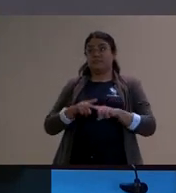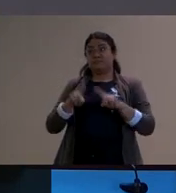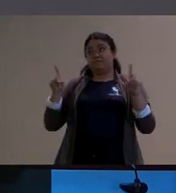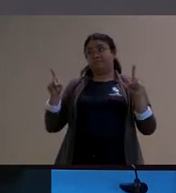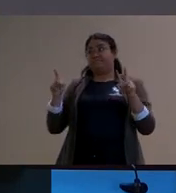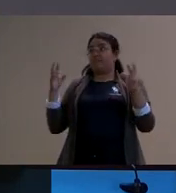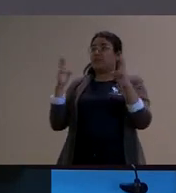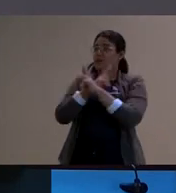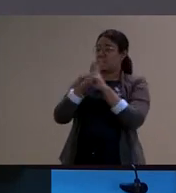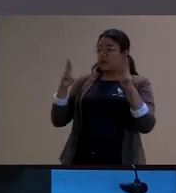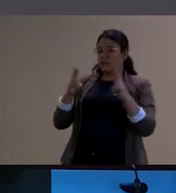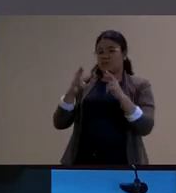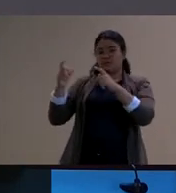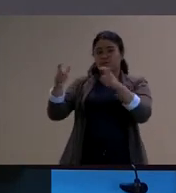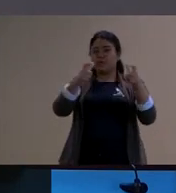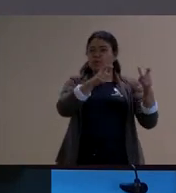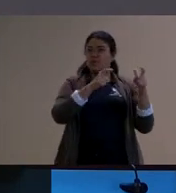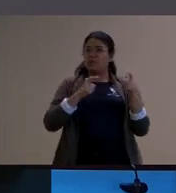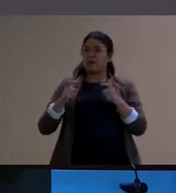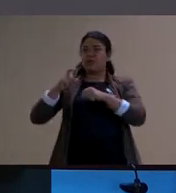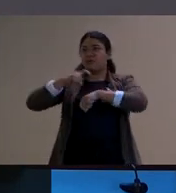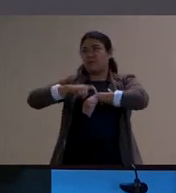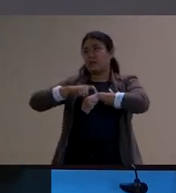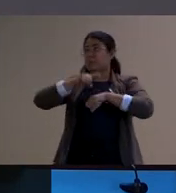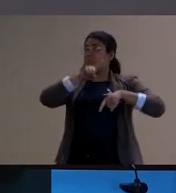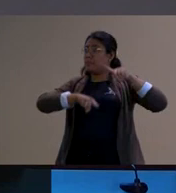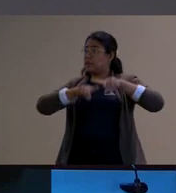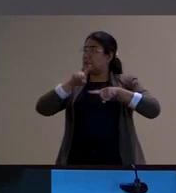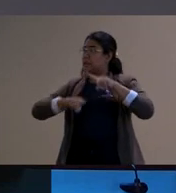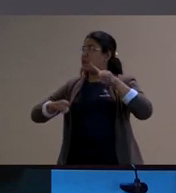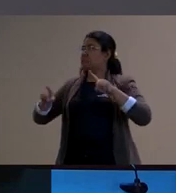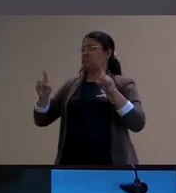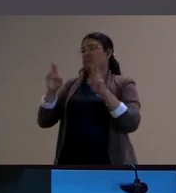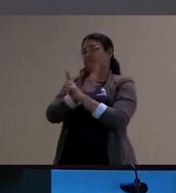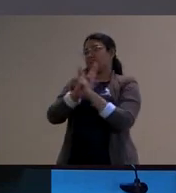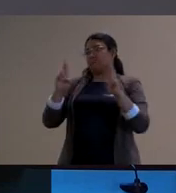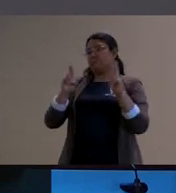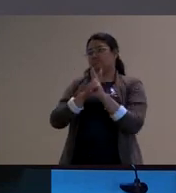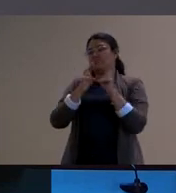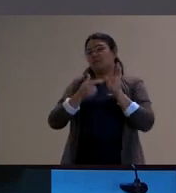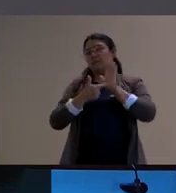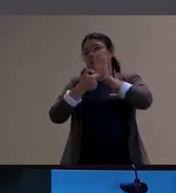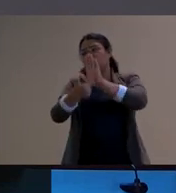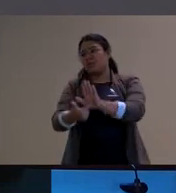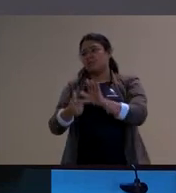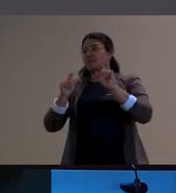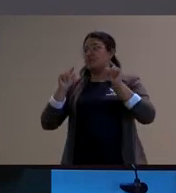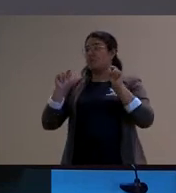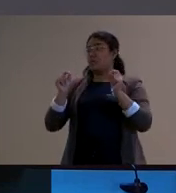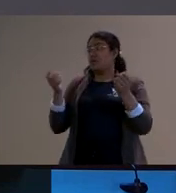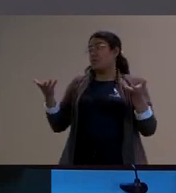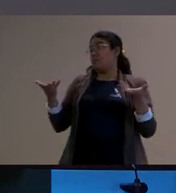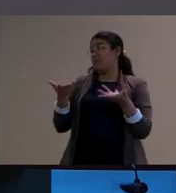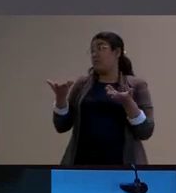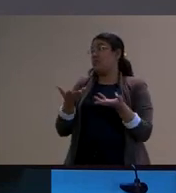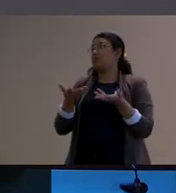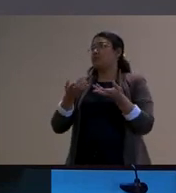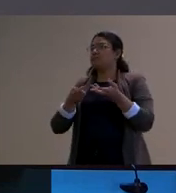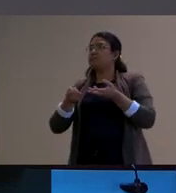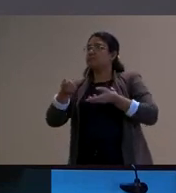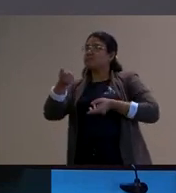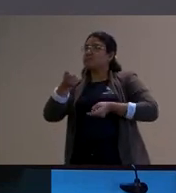espaços com o tempo com os materiais indicam ainda hoje para a gente algumas pistas